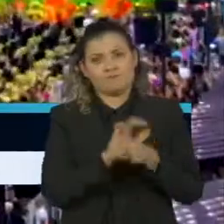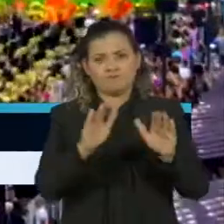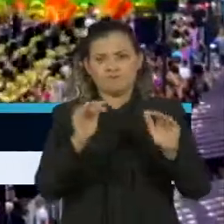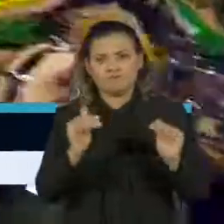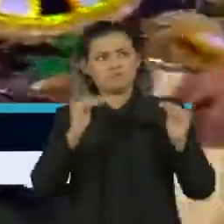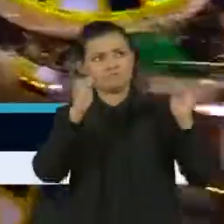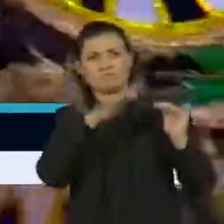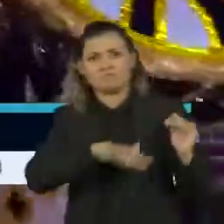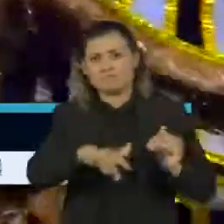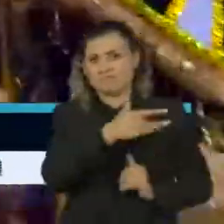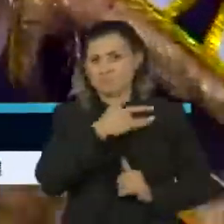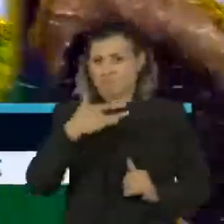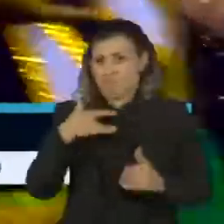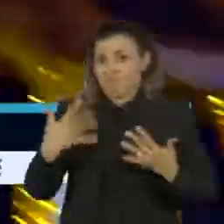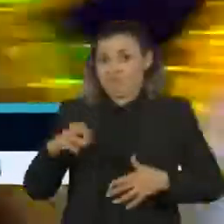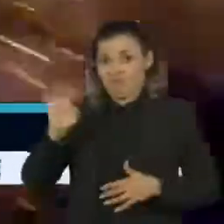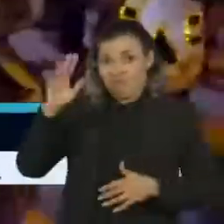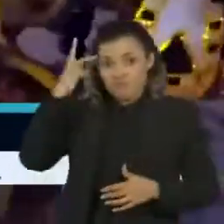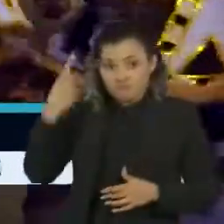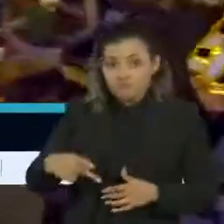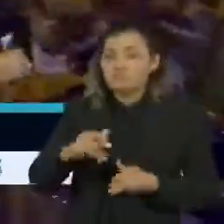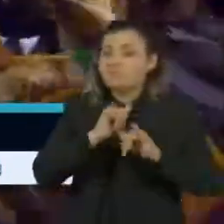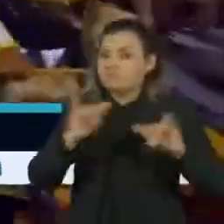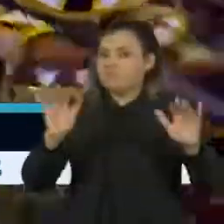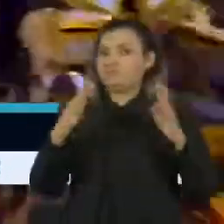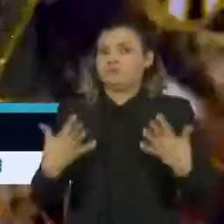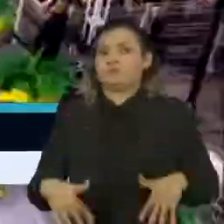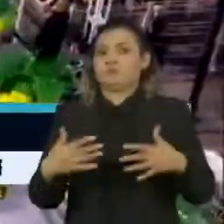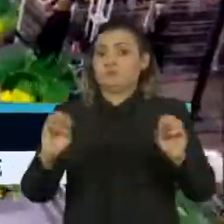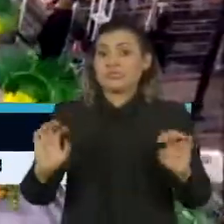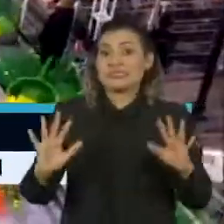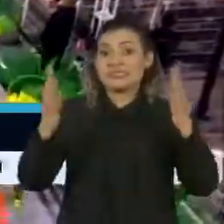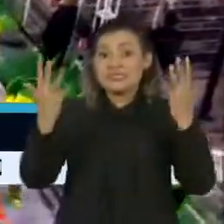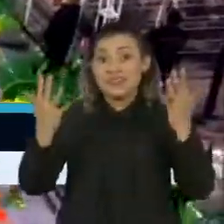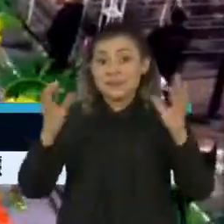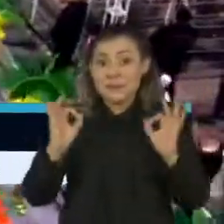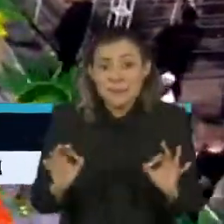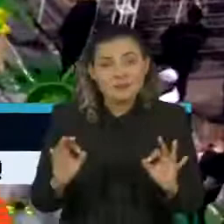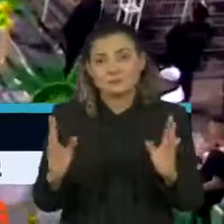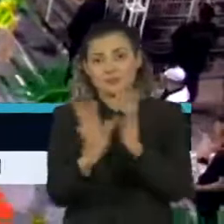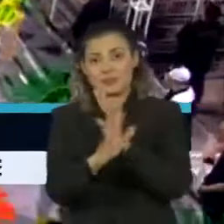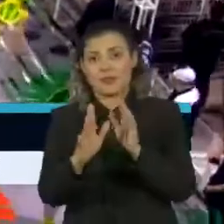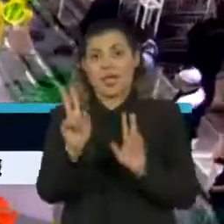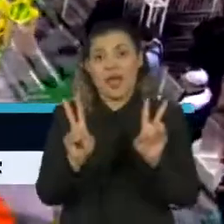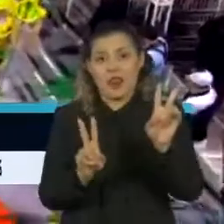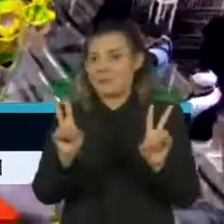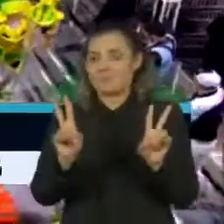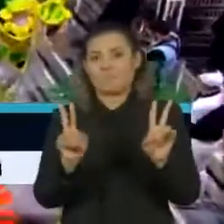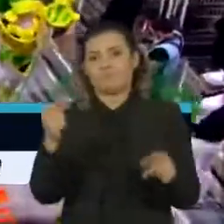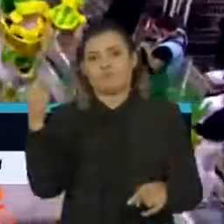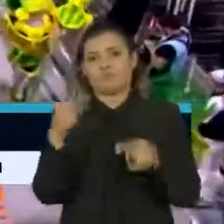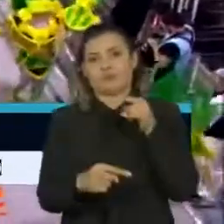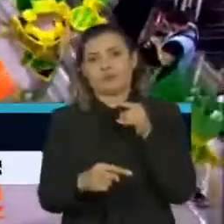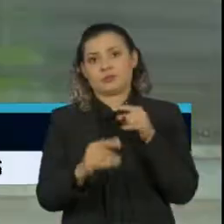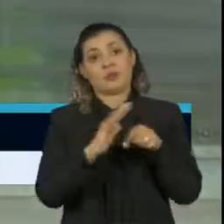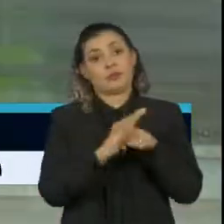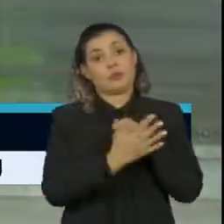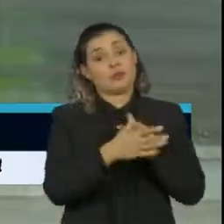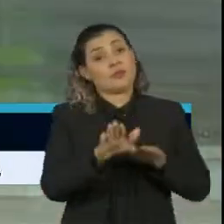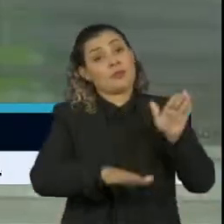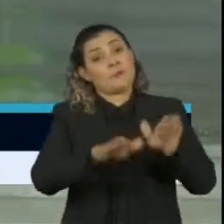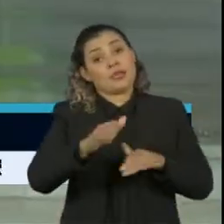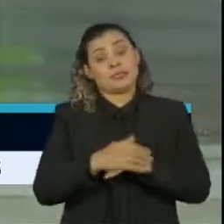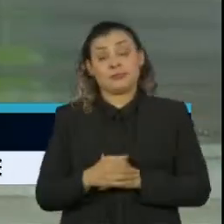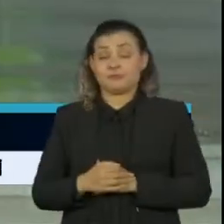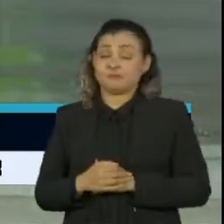autoridades de saúde do estado de São Paulo condicionam a realização de mega-eventos, como o Carnaval, ao comportamento da pandemia. Eu